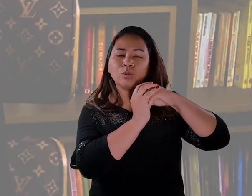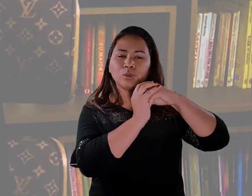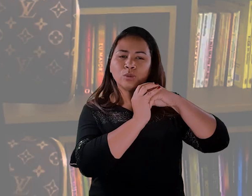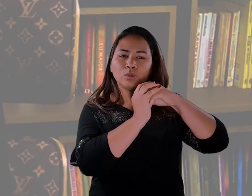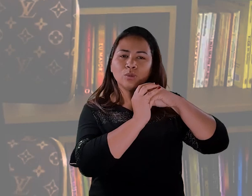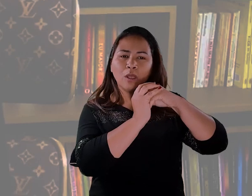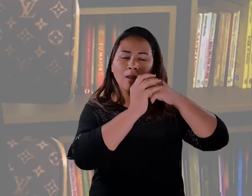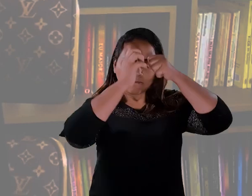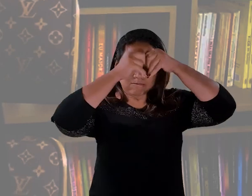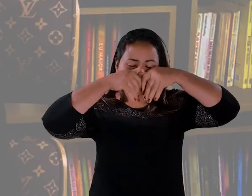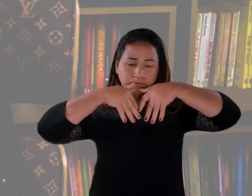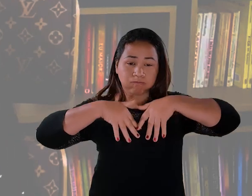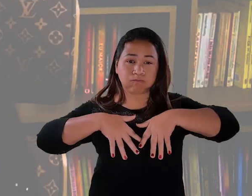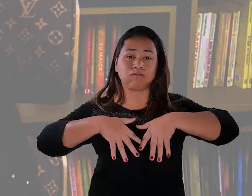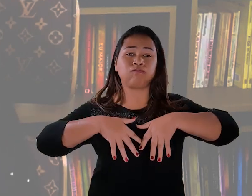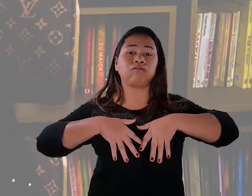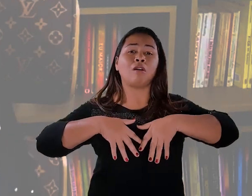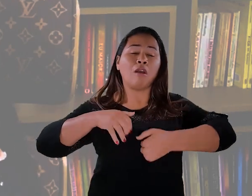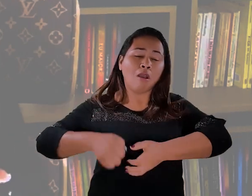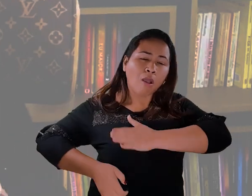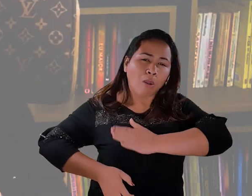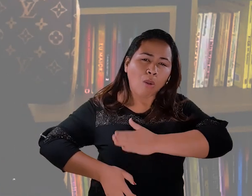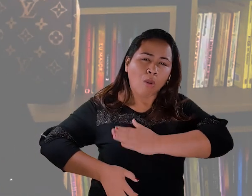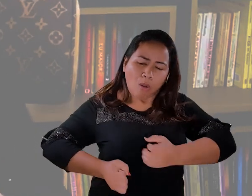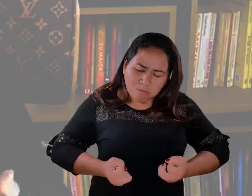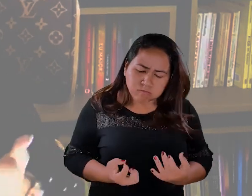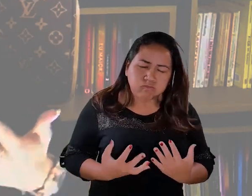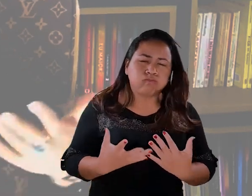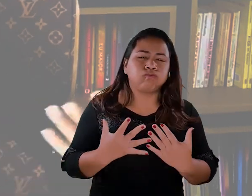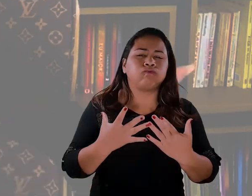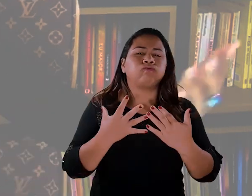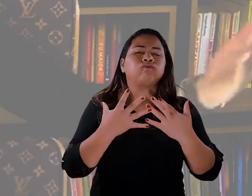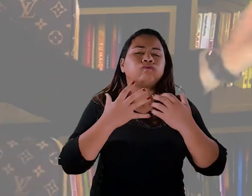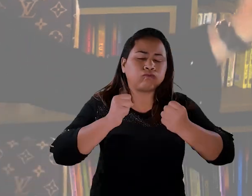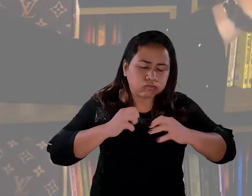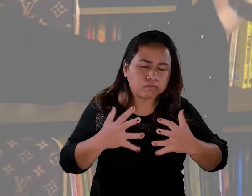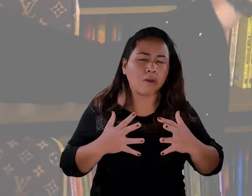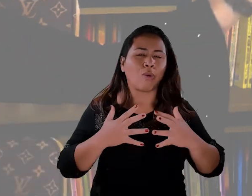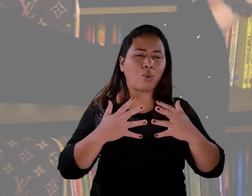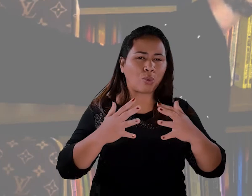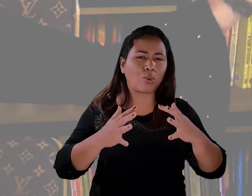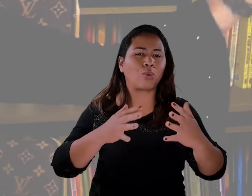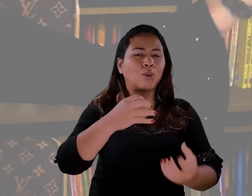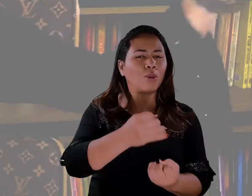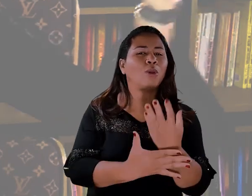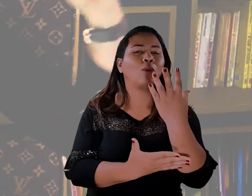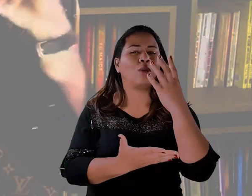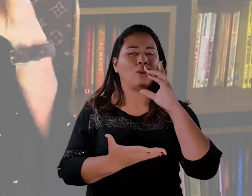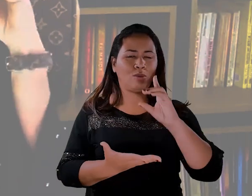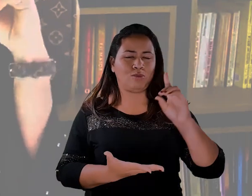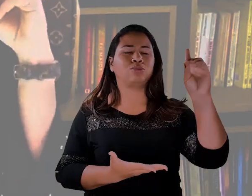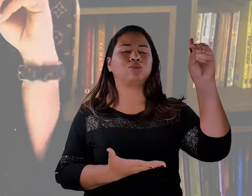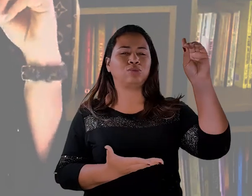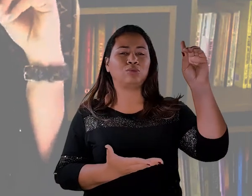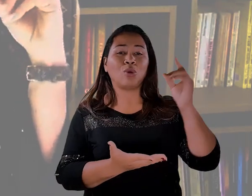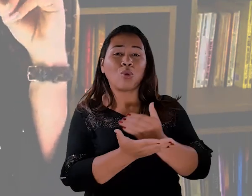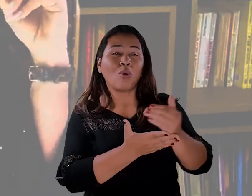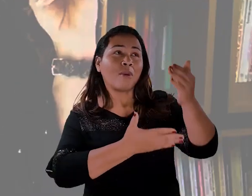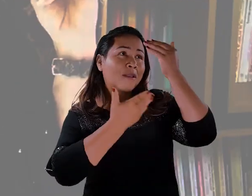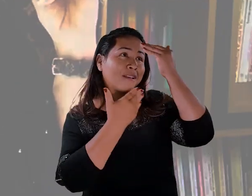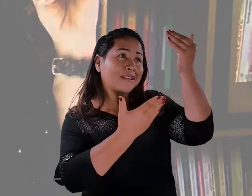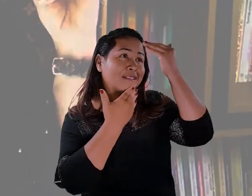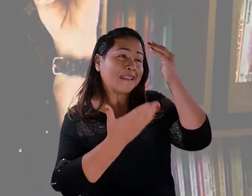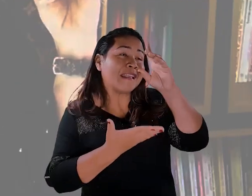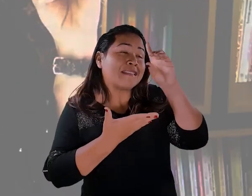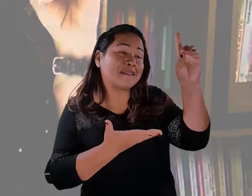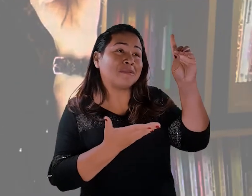mim, para tudo que eu desejo. E aí, depois, eu simplesmente me coloco em posição de recebimento e eu começo a dançar